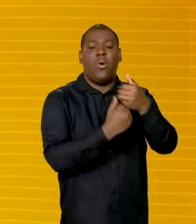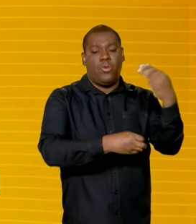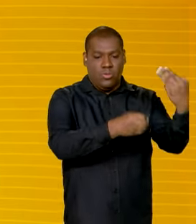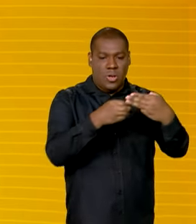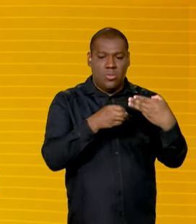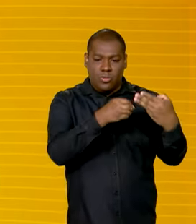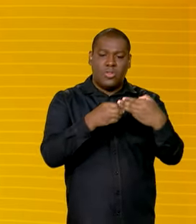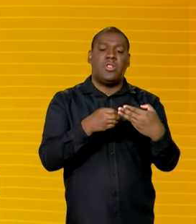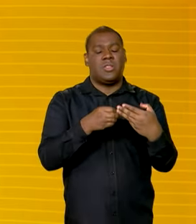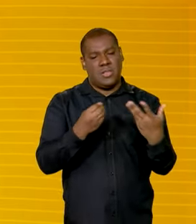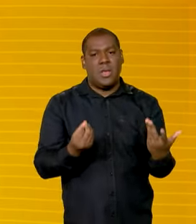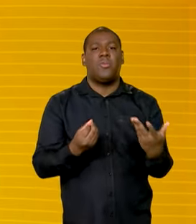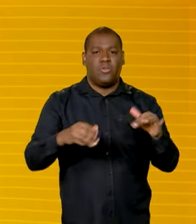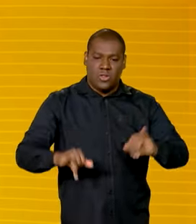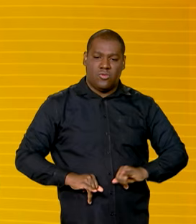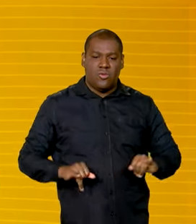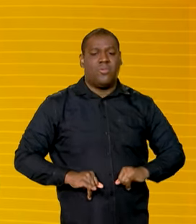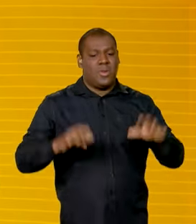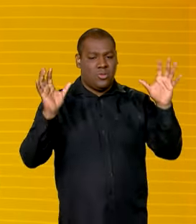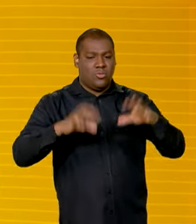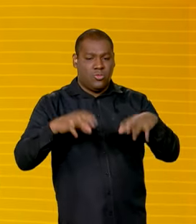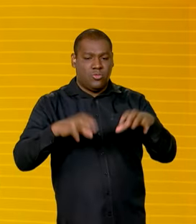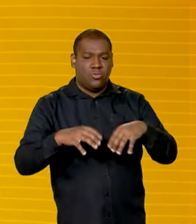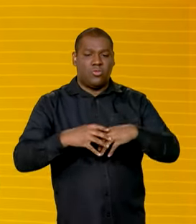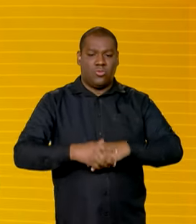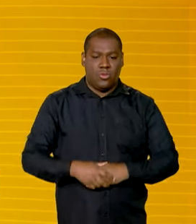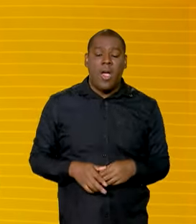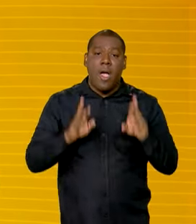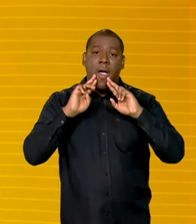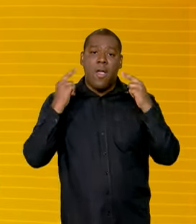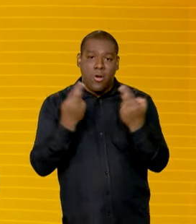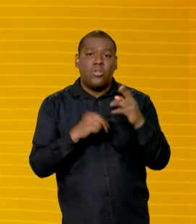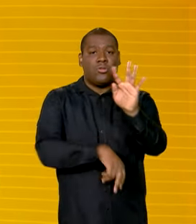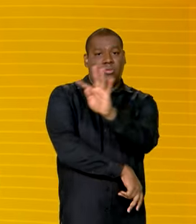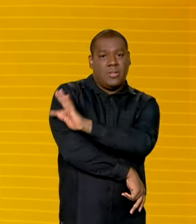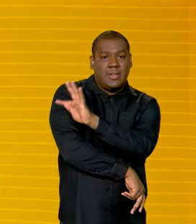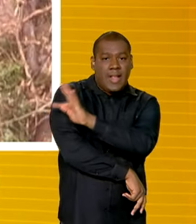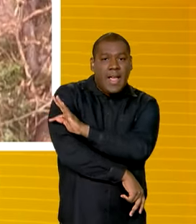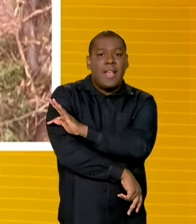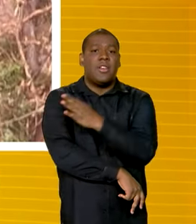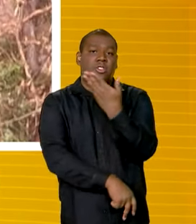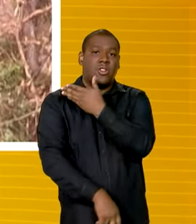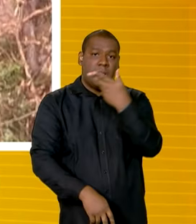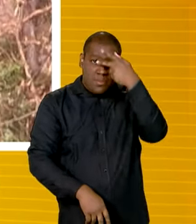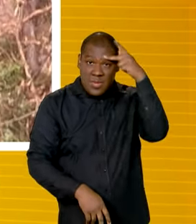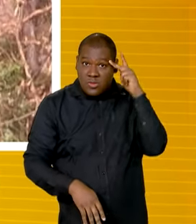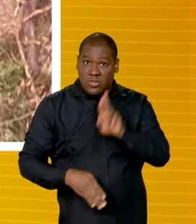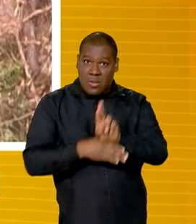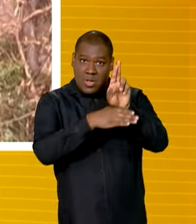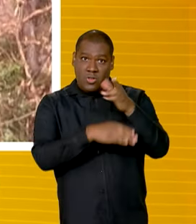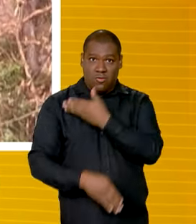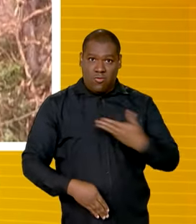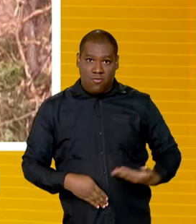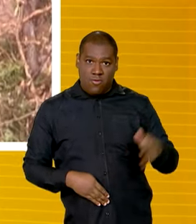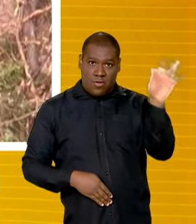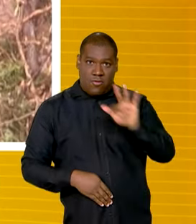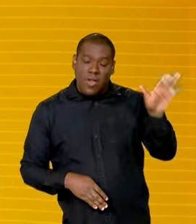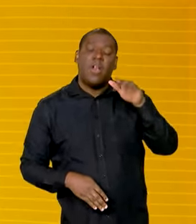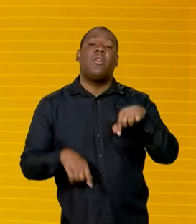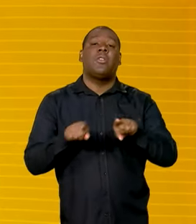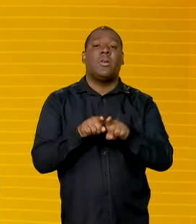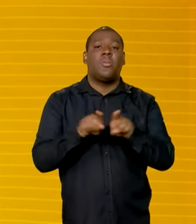reunião, foi registrada uma reunião com técnicos do governo federal, representantes do governo federal, também técnicos do Estado